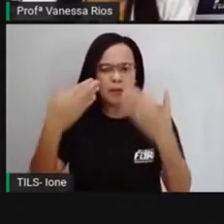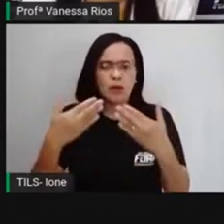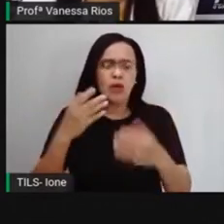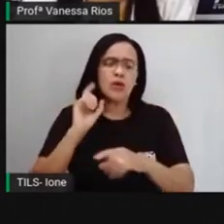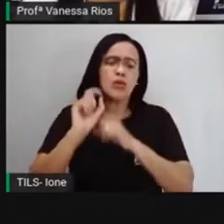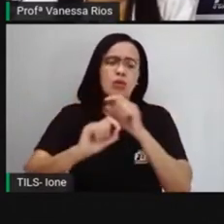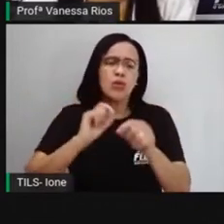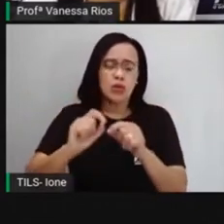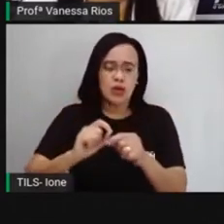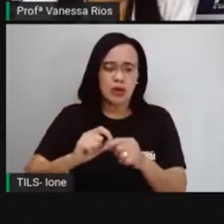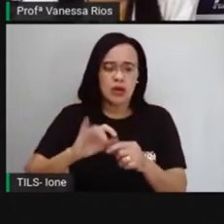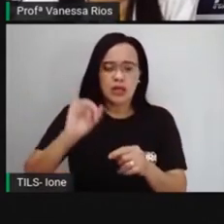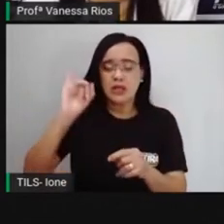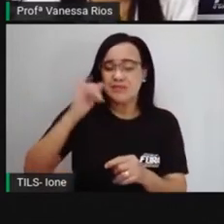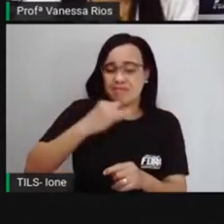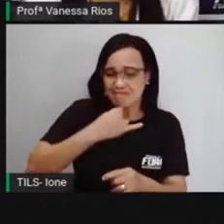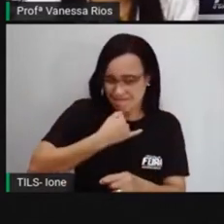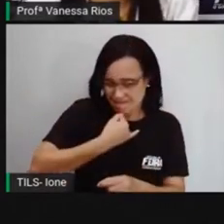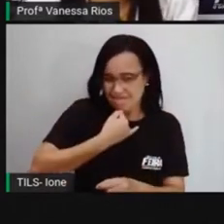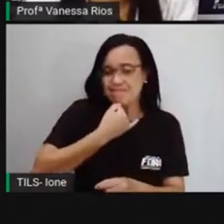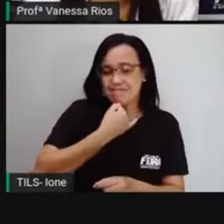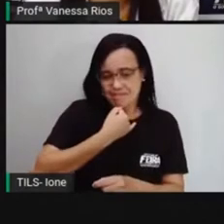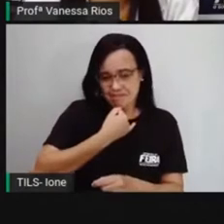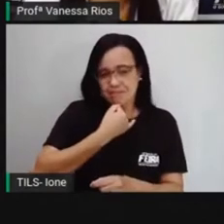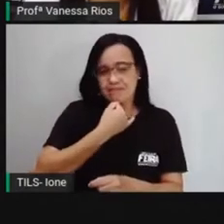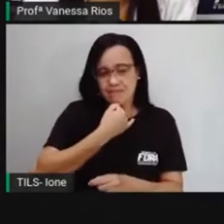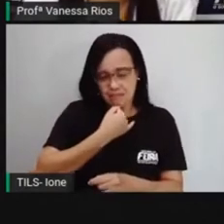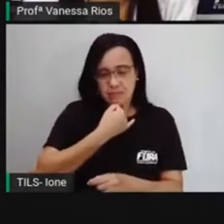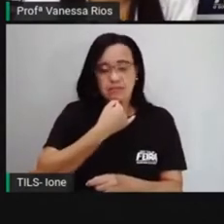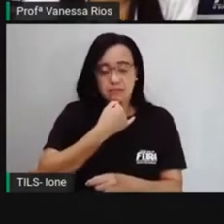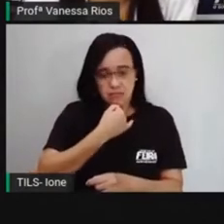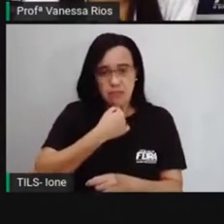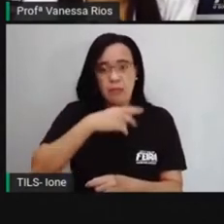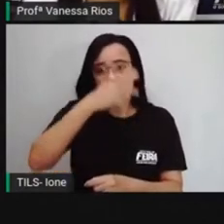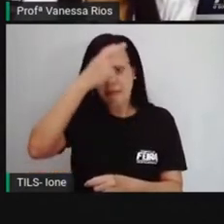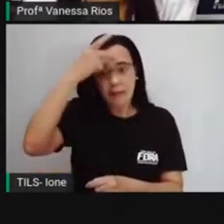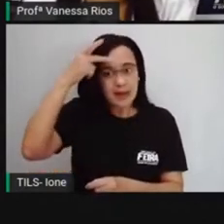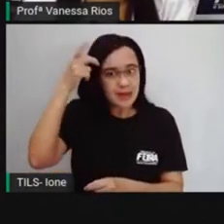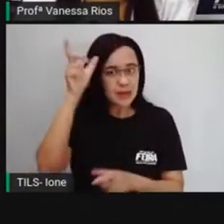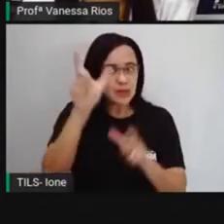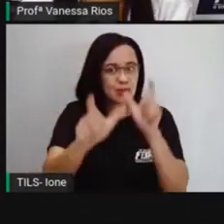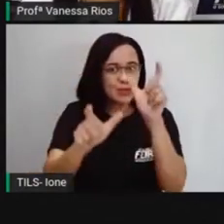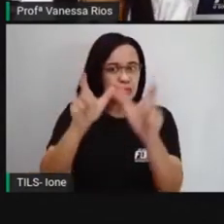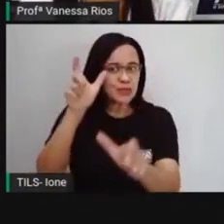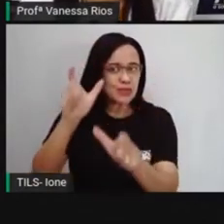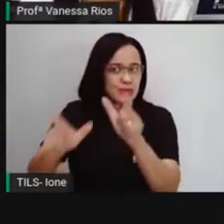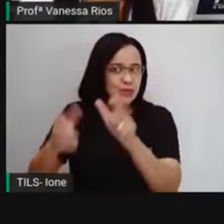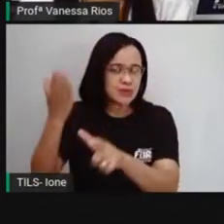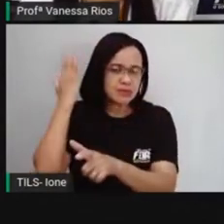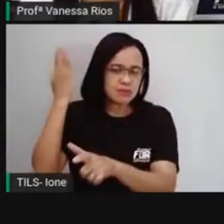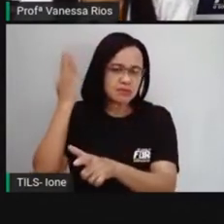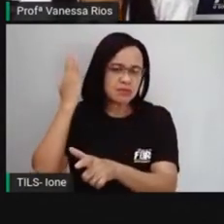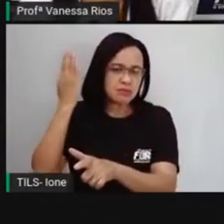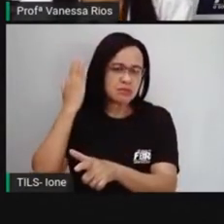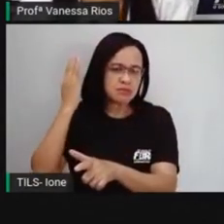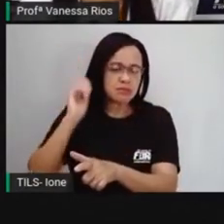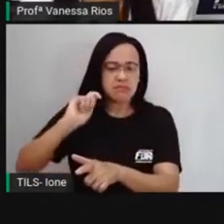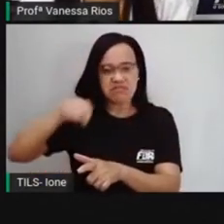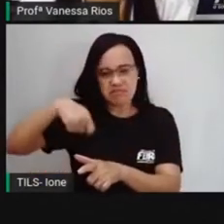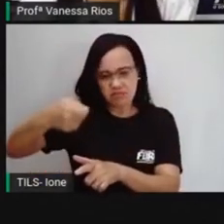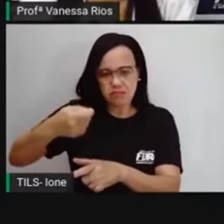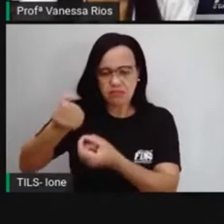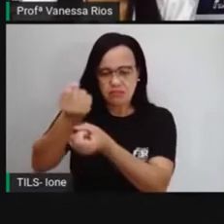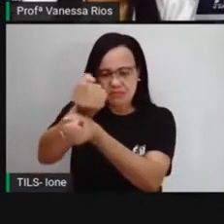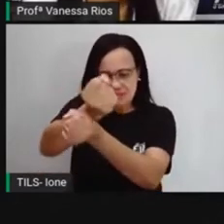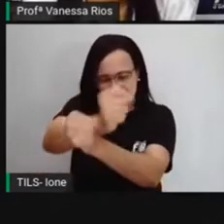todas as condições ruins em que seres humanos foram escravizados. E aí a gente observa uma